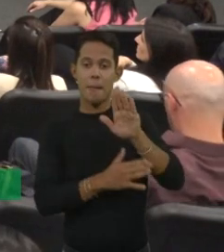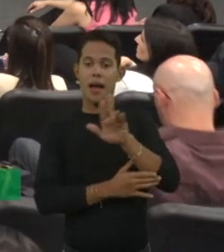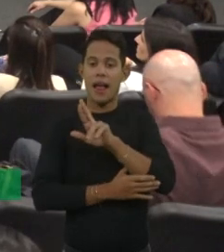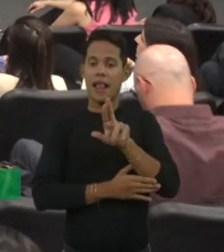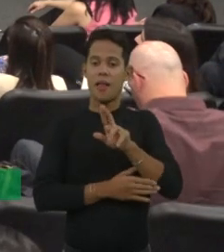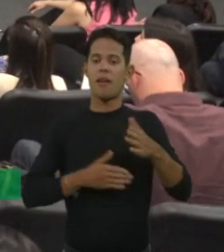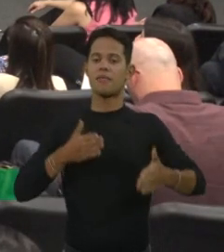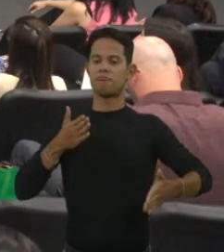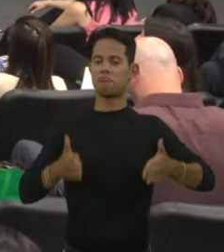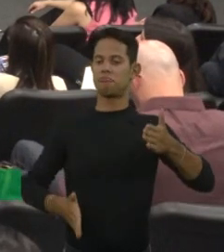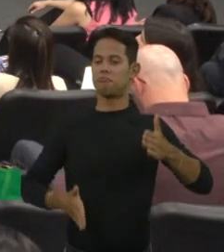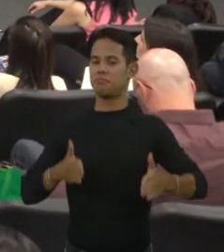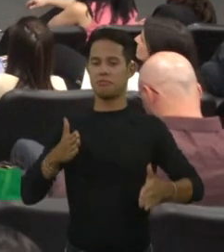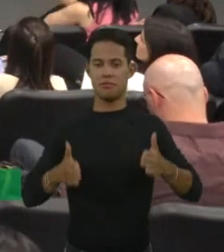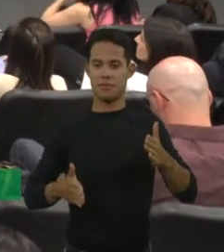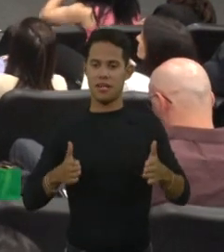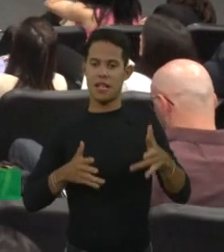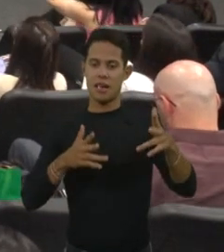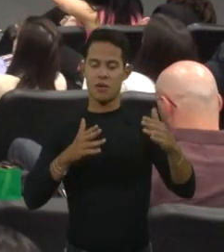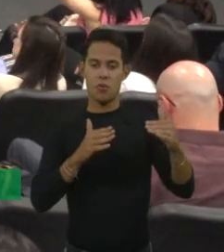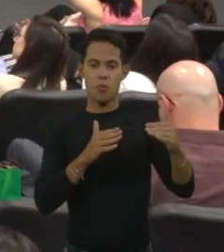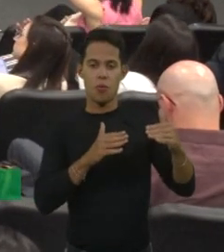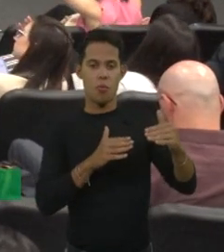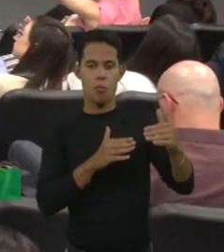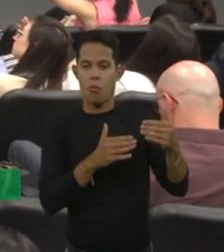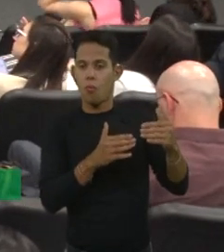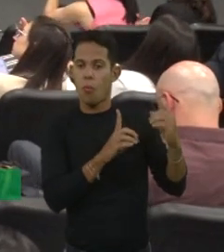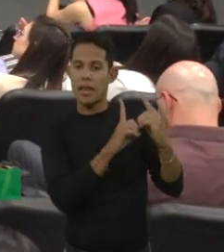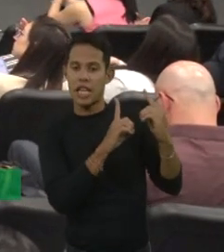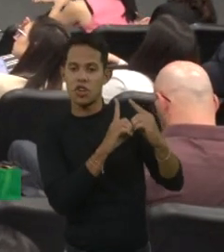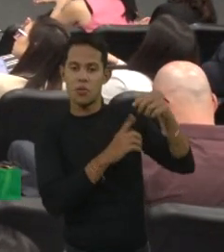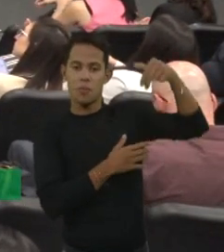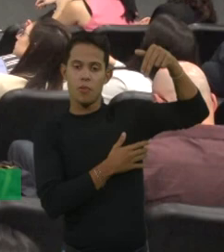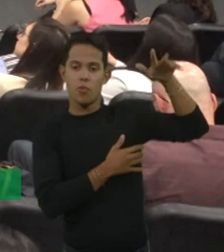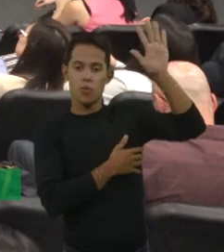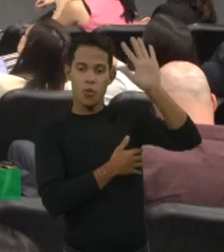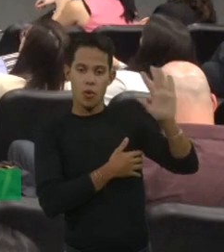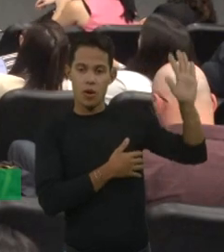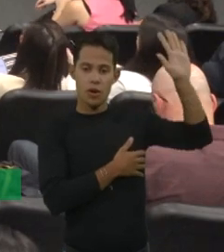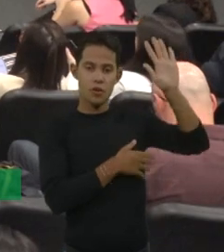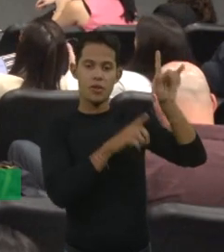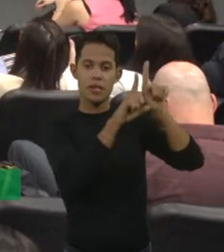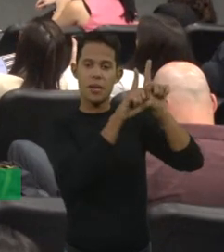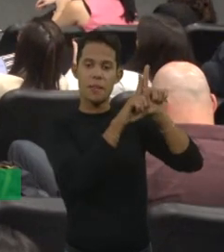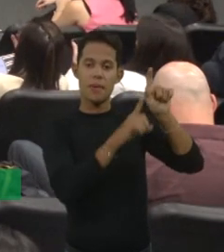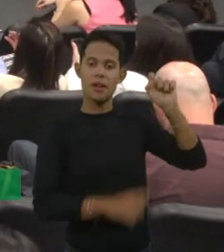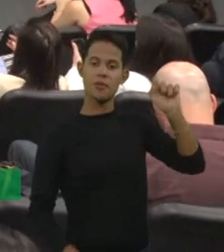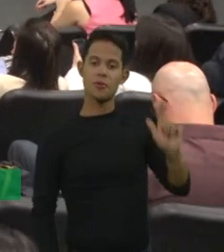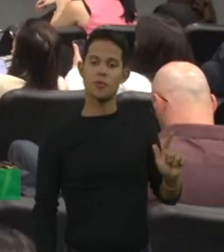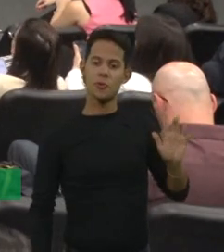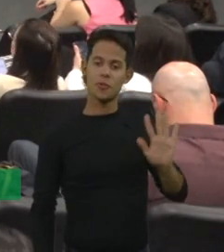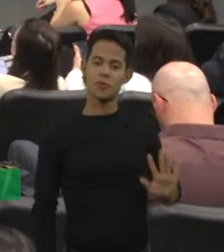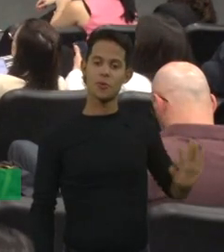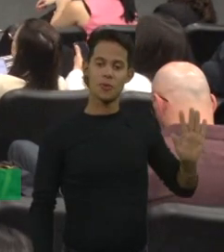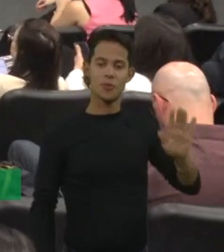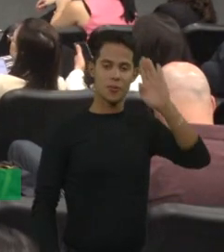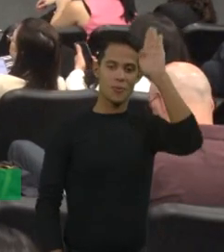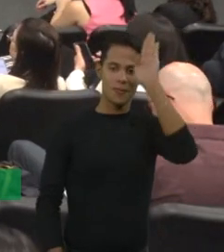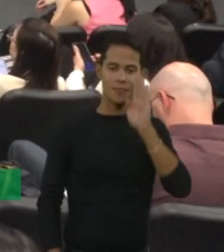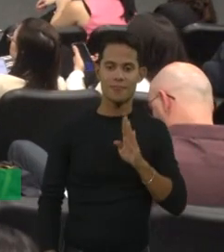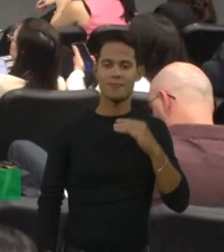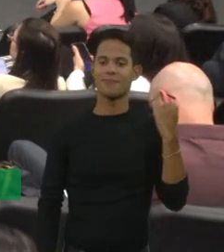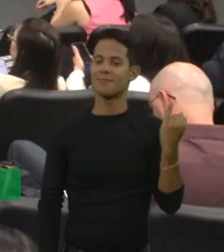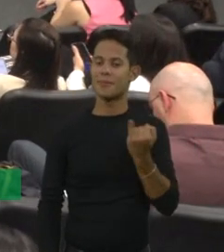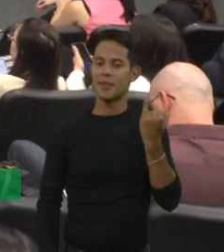atendimento tanto no norte do país quanto no sul do país. Então, isso é bem importante para ter esse